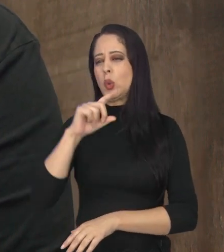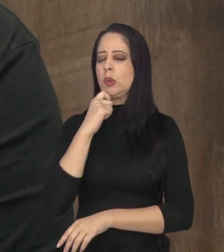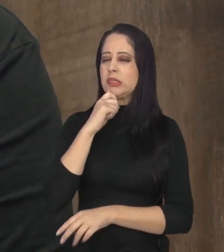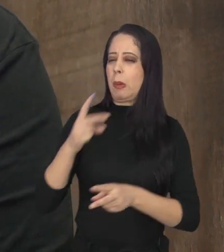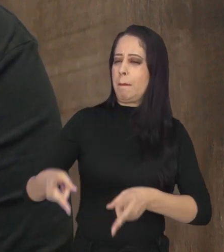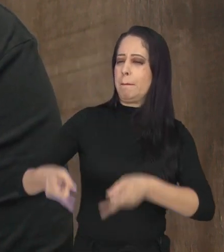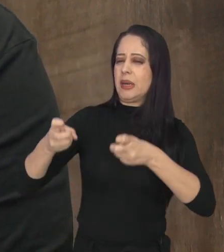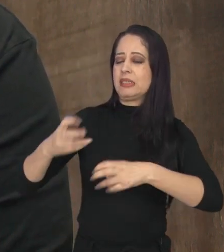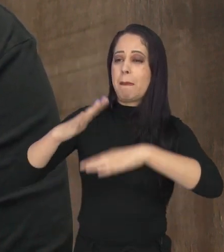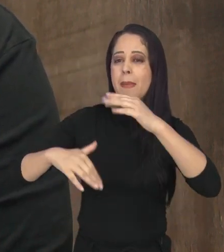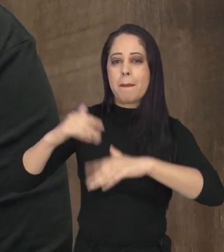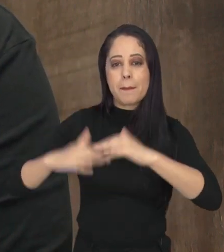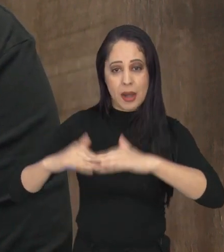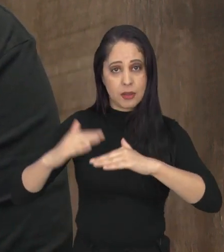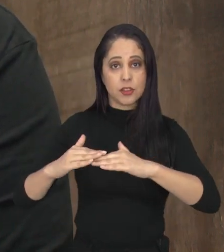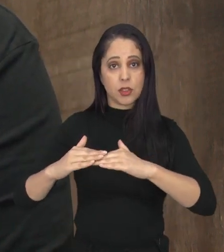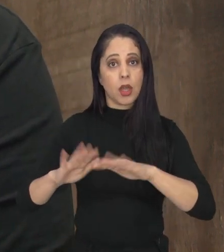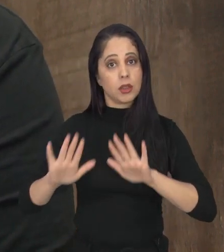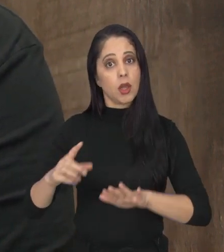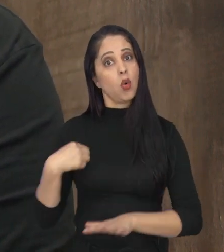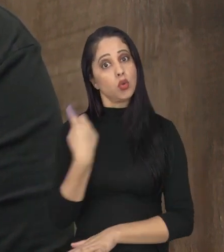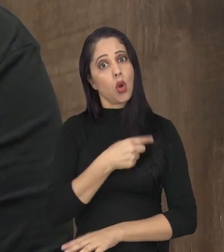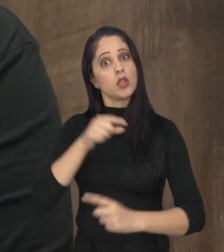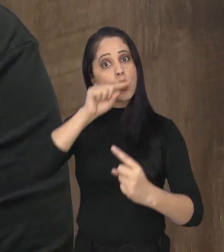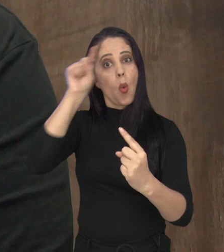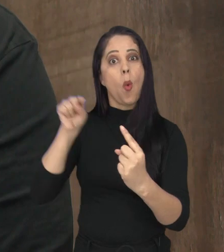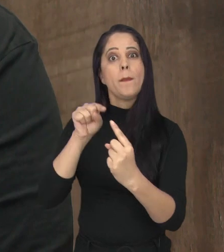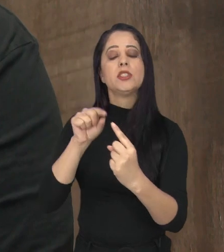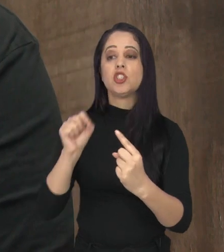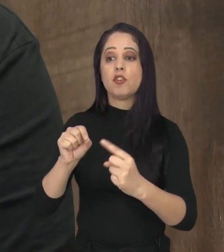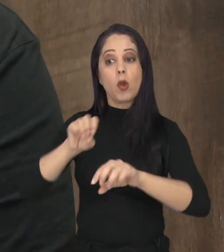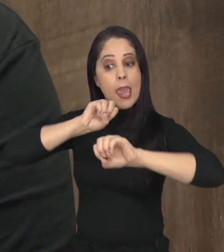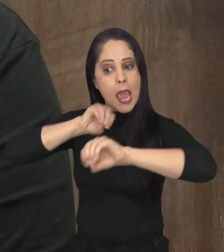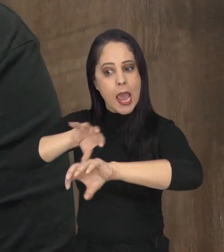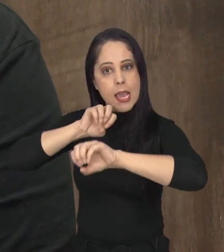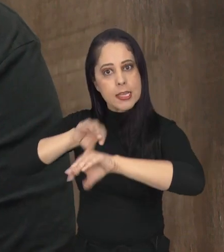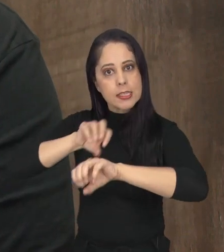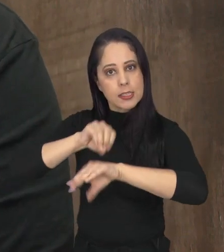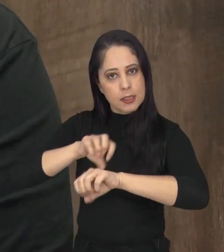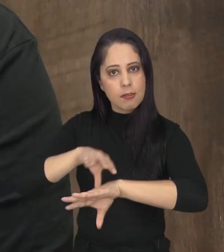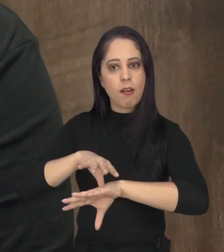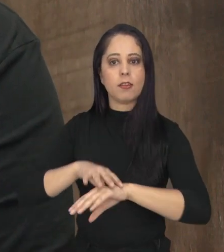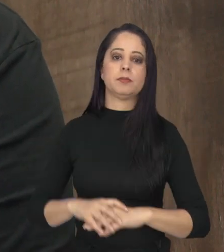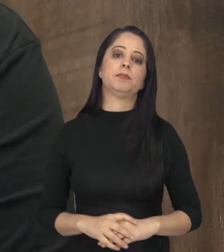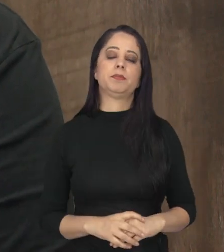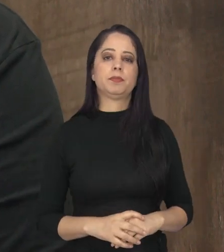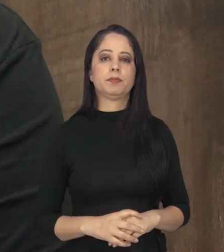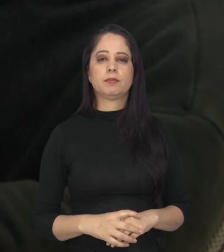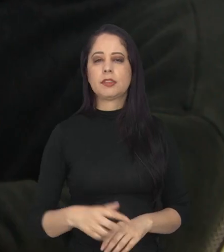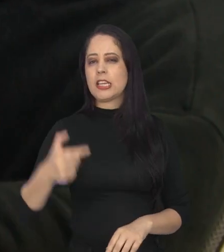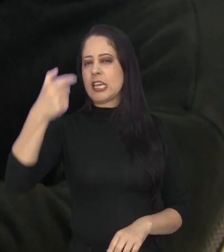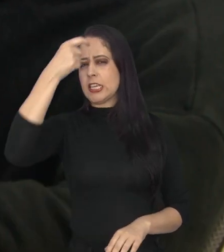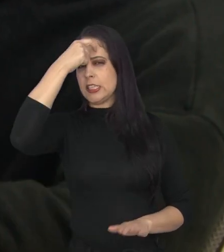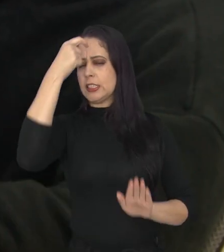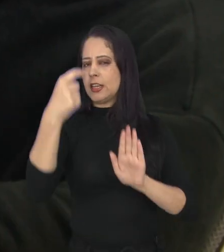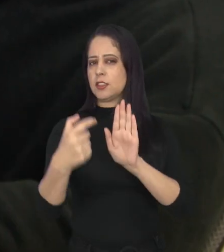visualizar de forma prática como utilizar isso. E é justamente isso que a gente está buscando na nossa atuação.